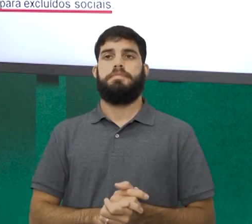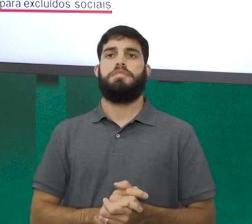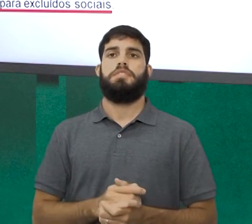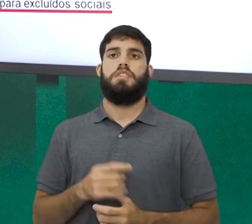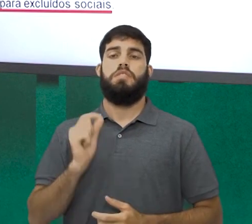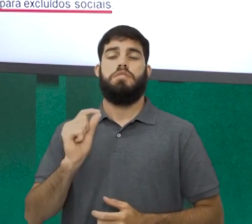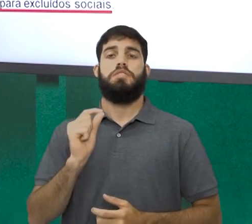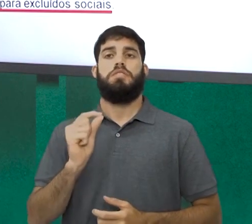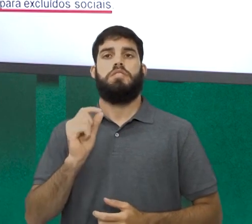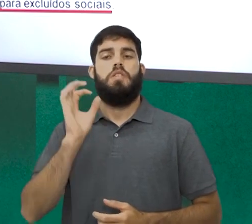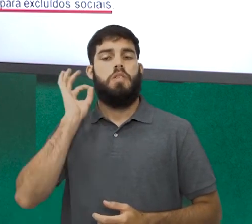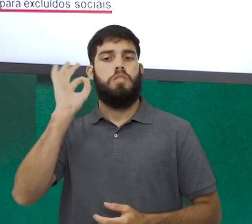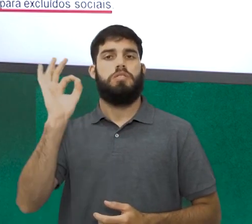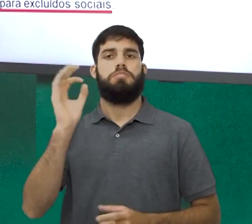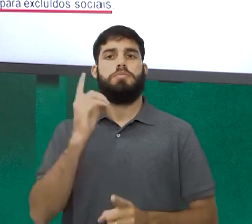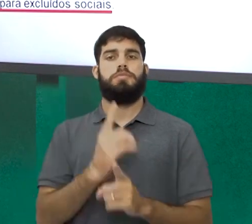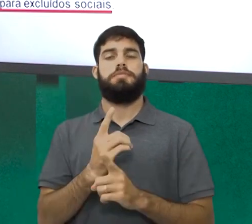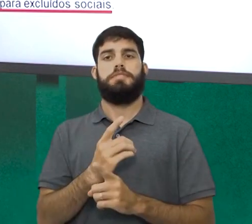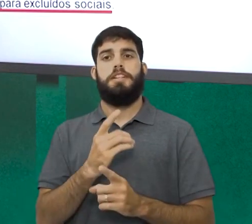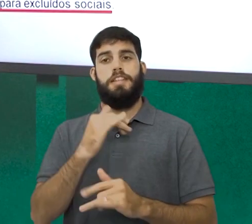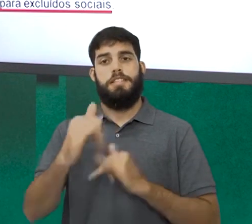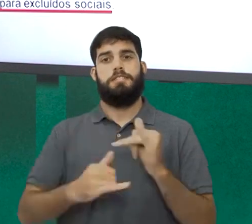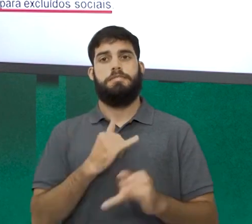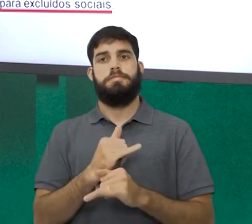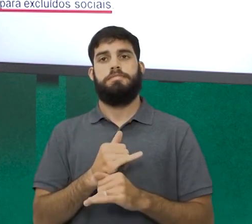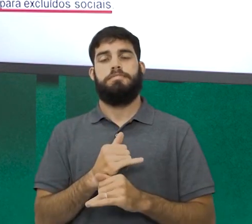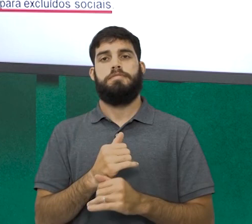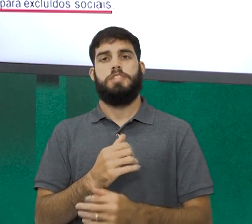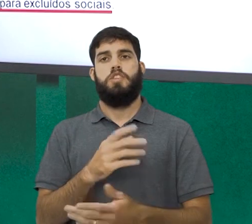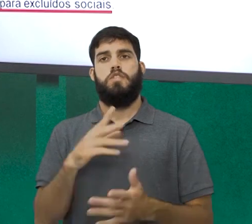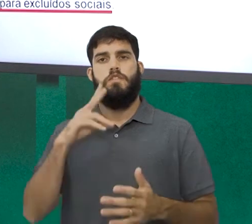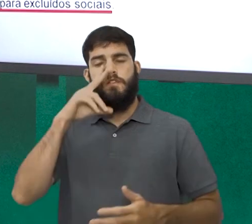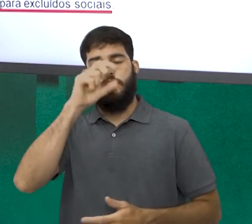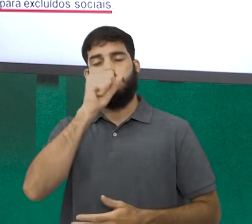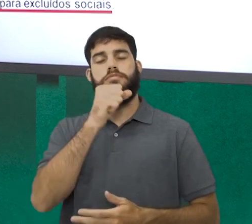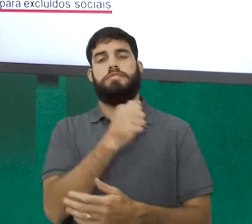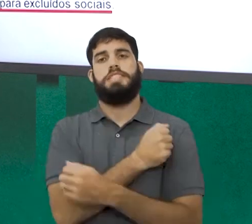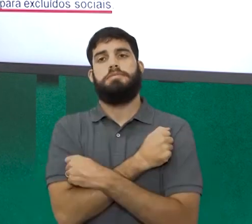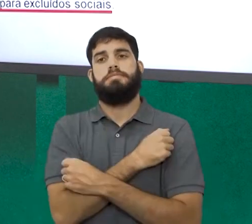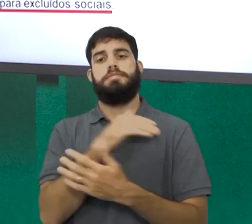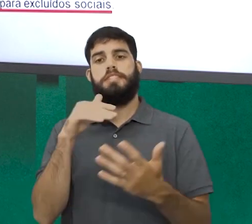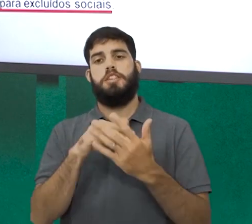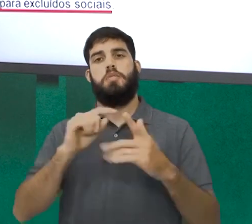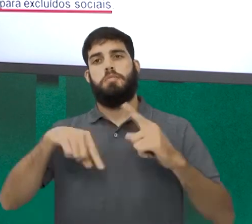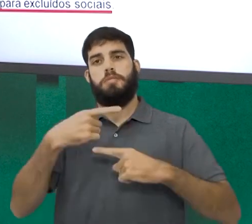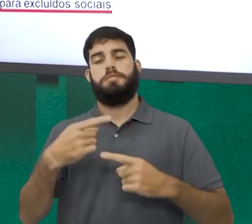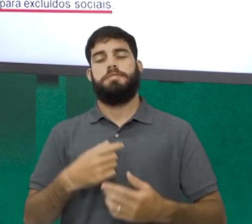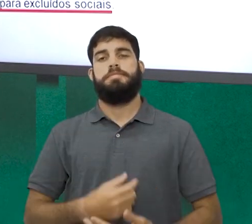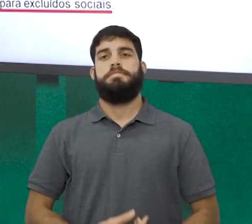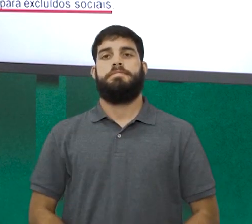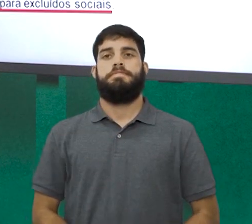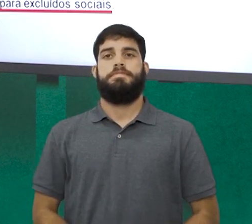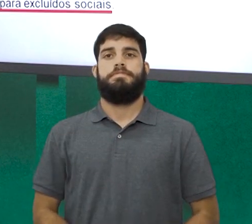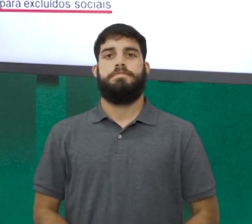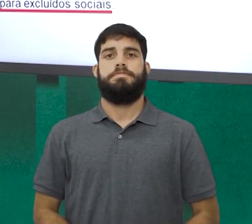de fato, ótimo reencontrá-los virtualmente. E deixo aqui um forte abraço. Até o próximo encontro.